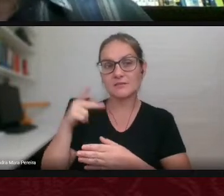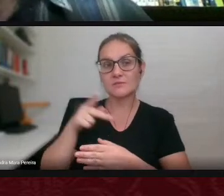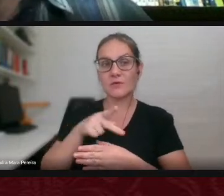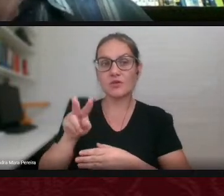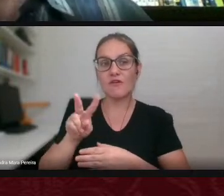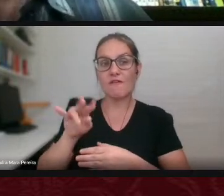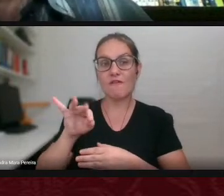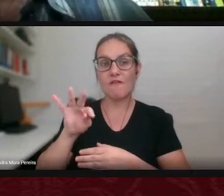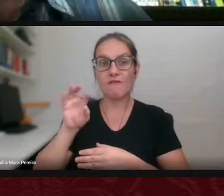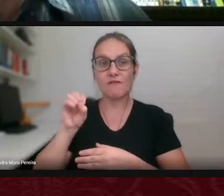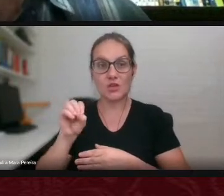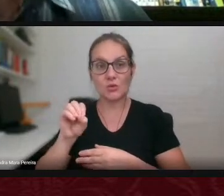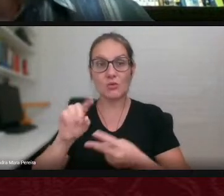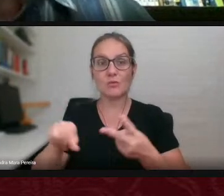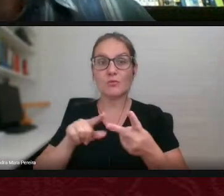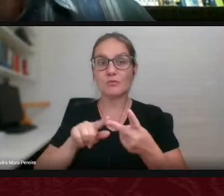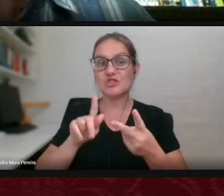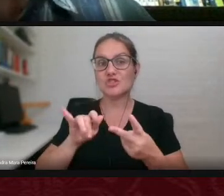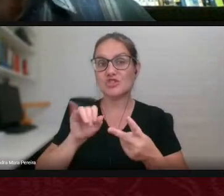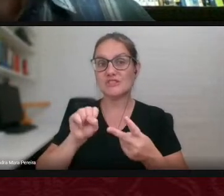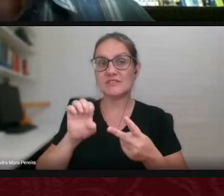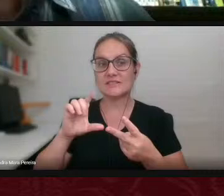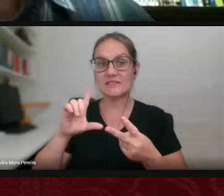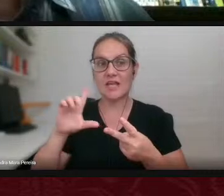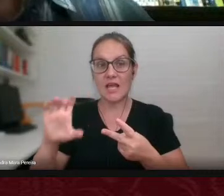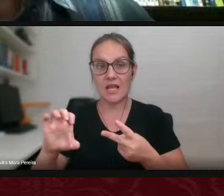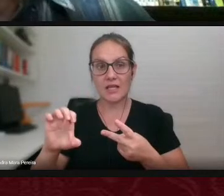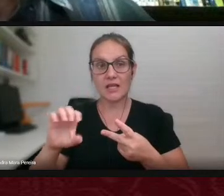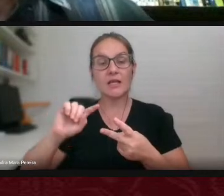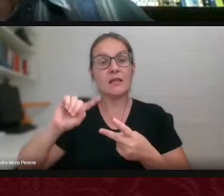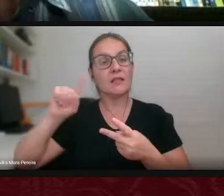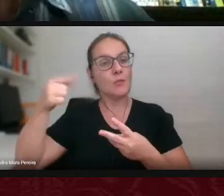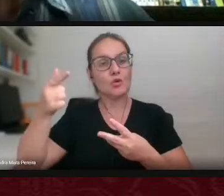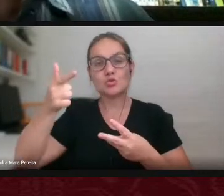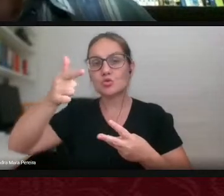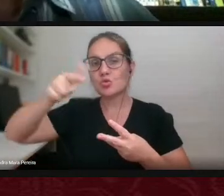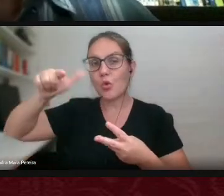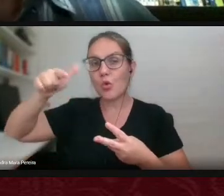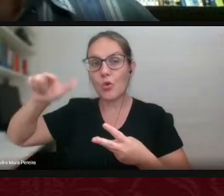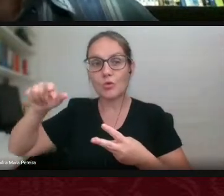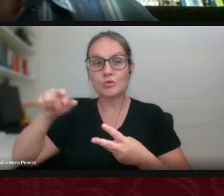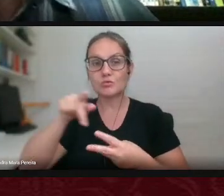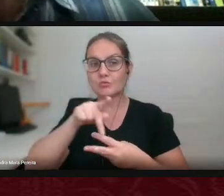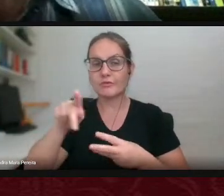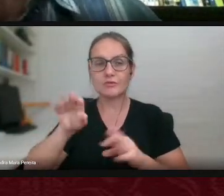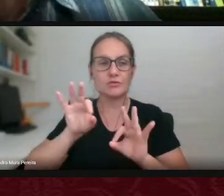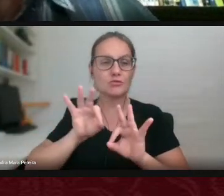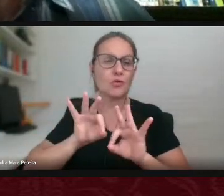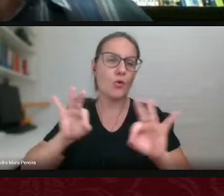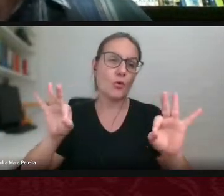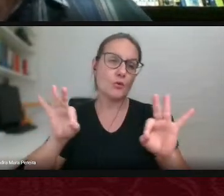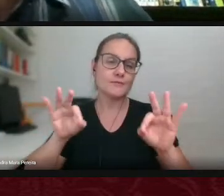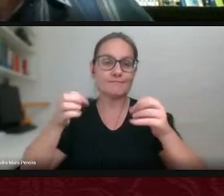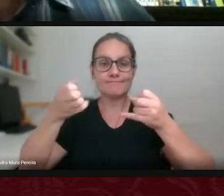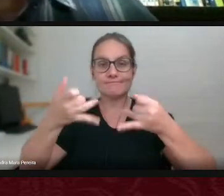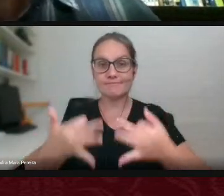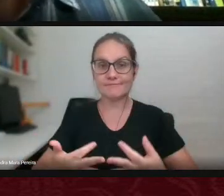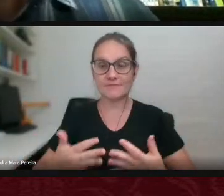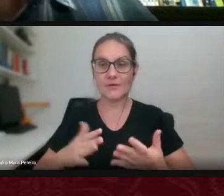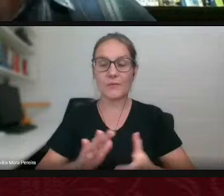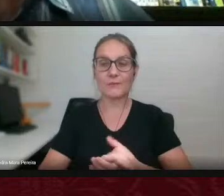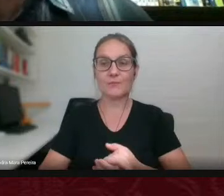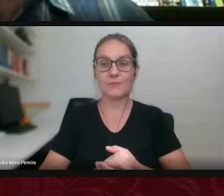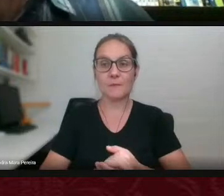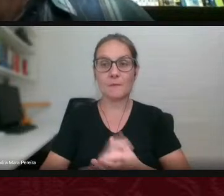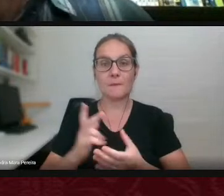Vito, a professora Gisele, depois virão também aí grandes professores para falar. Portanto, a gente fica aí